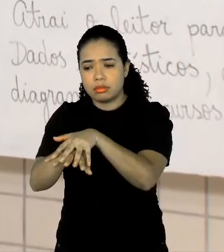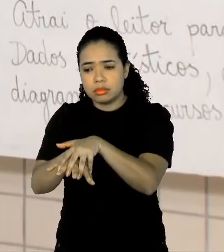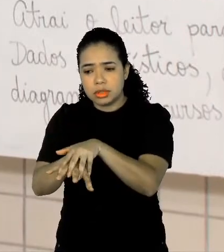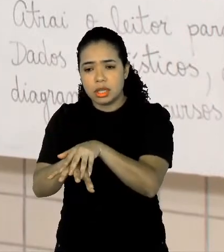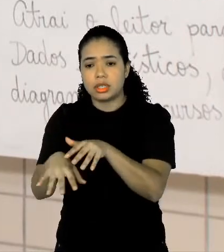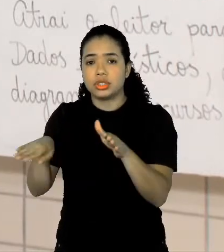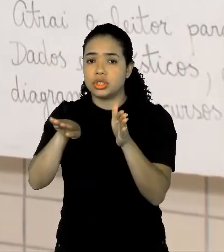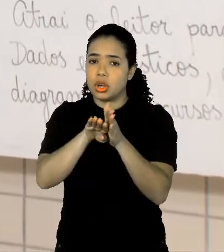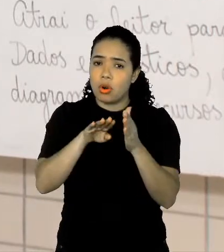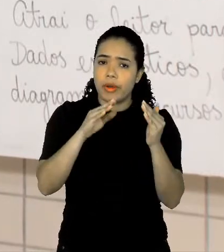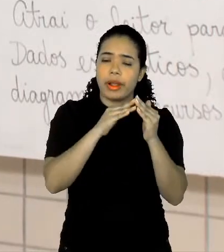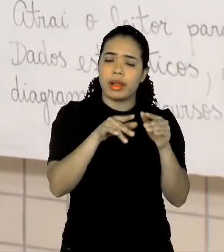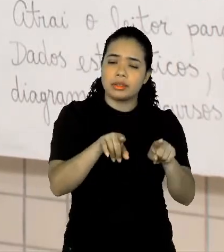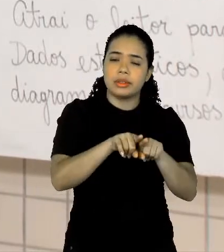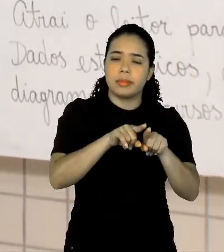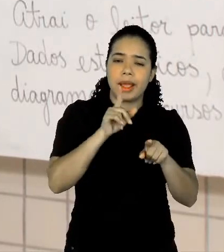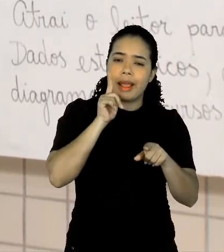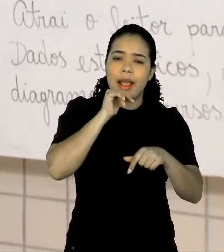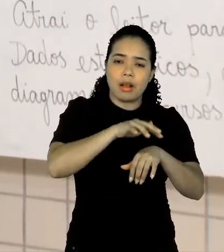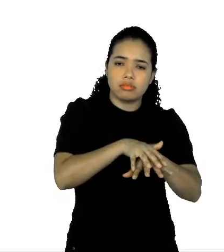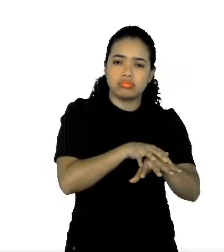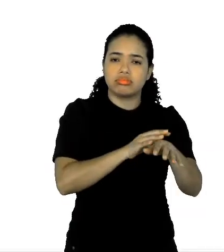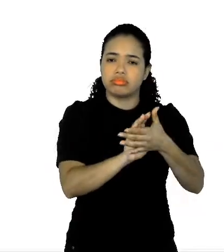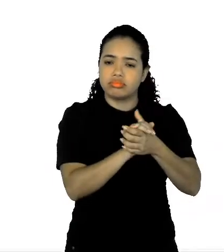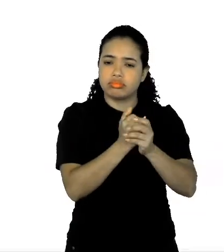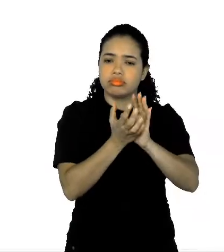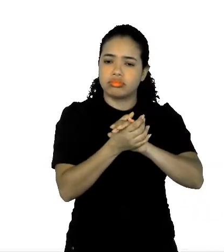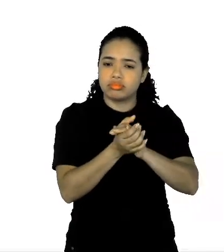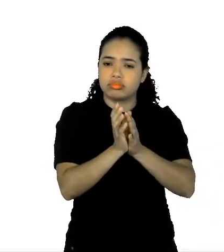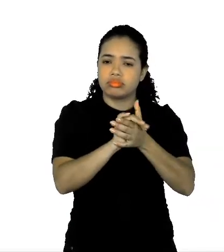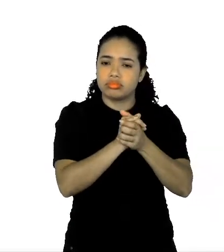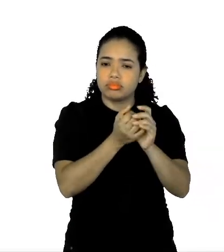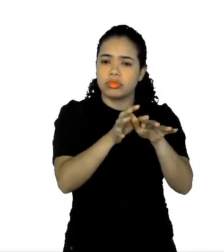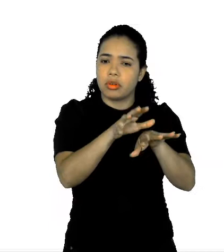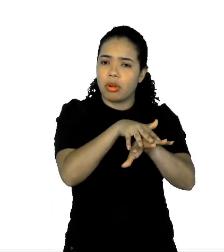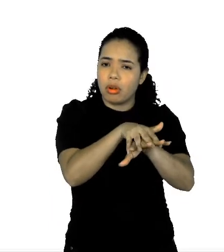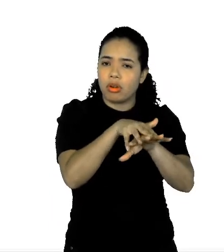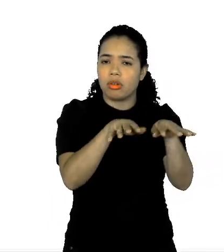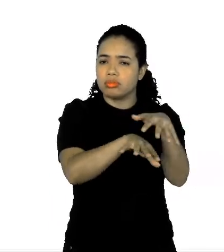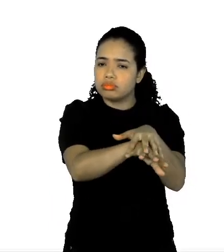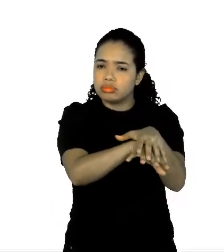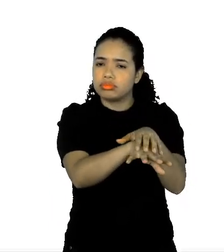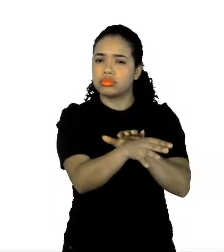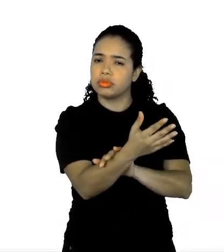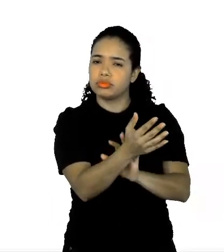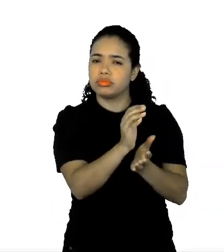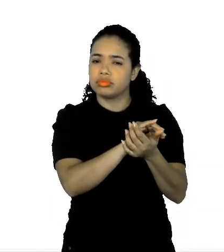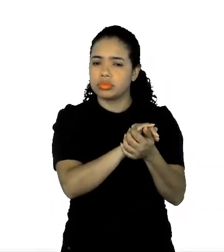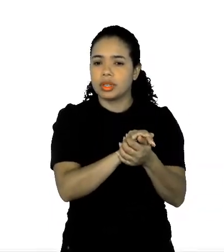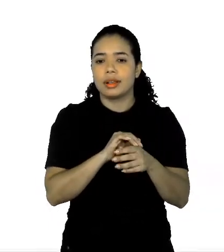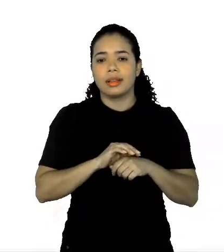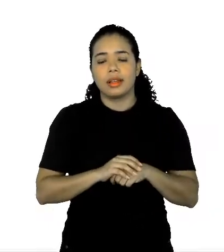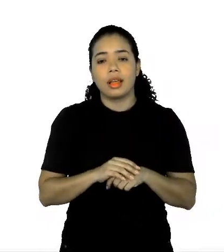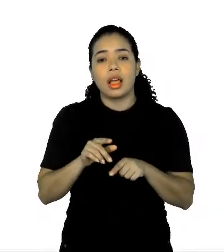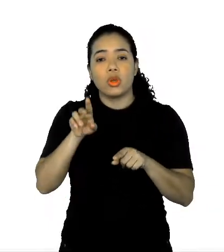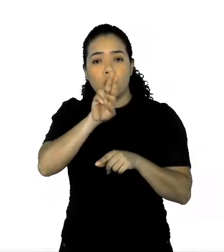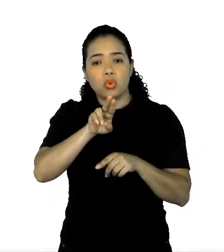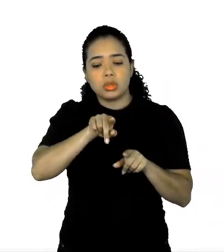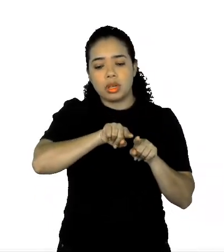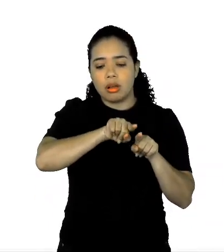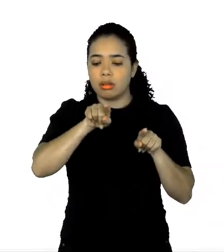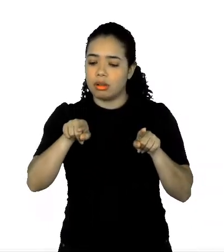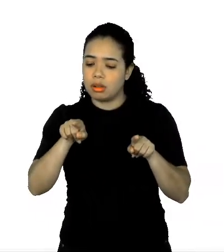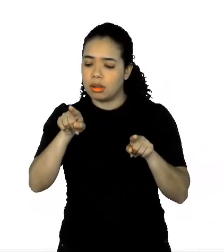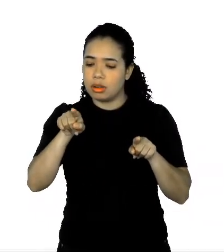Chegou em casa também. E aí, vocês verem que ele utiliza a seta, que é outro recurso, né, para falar sobre tanto você